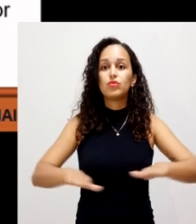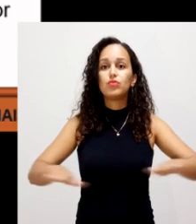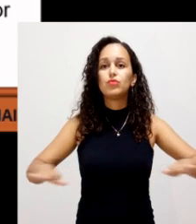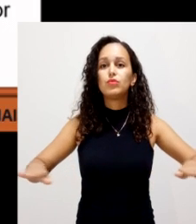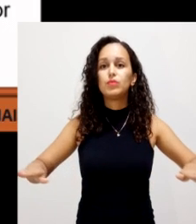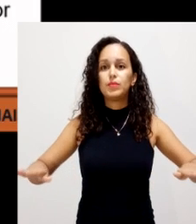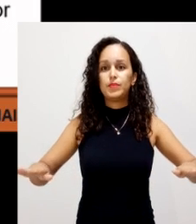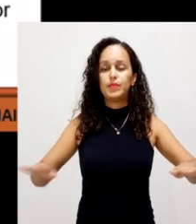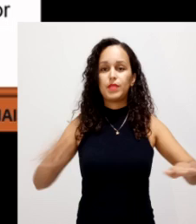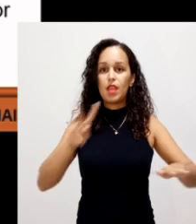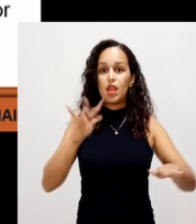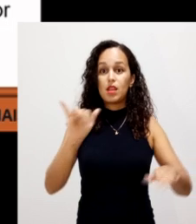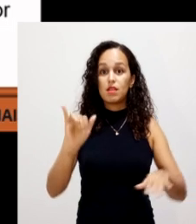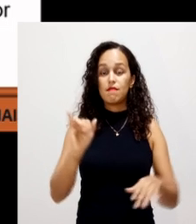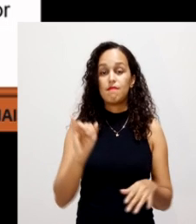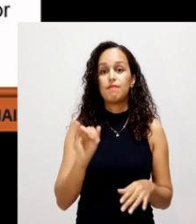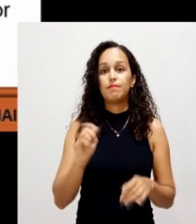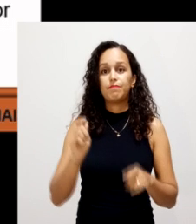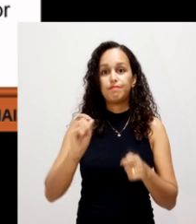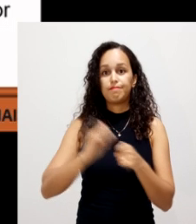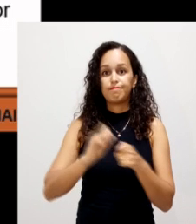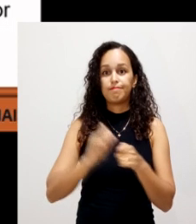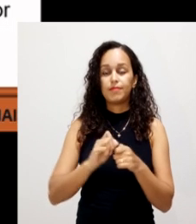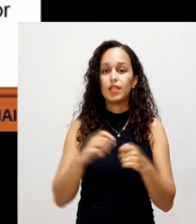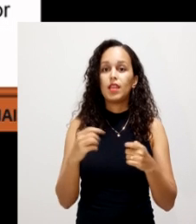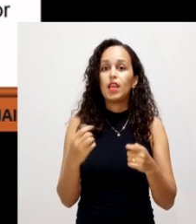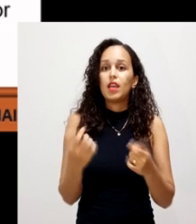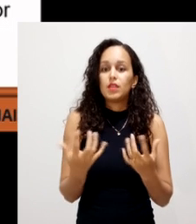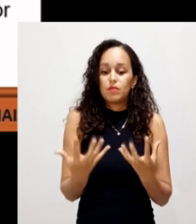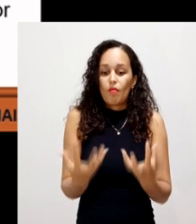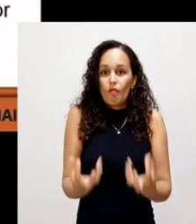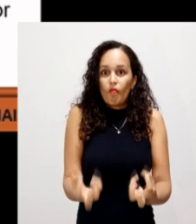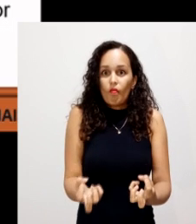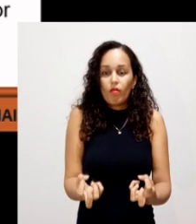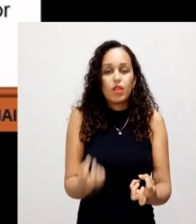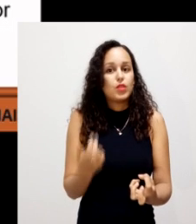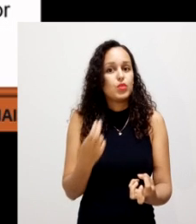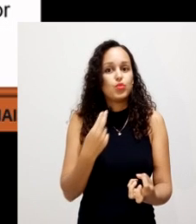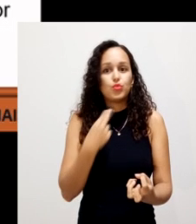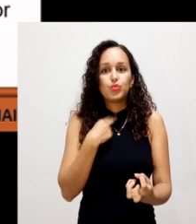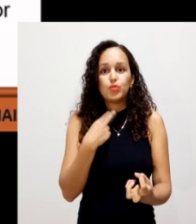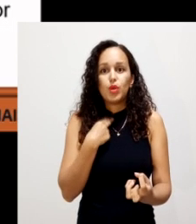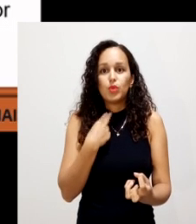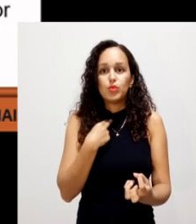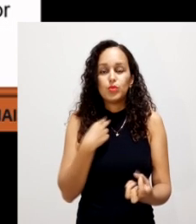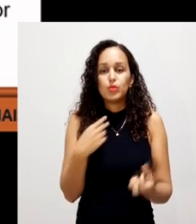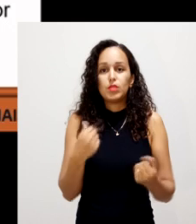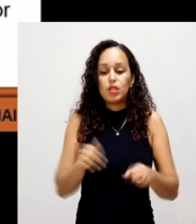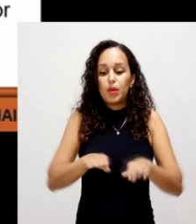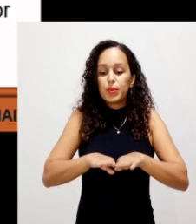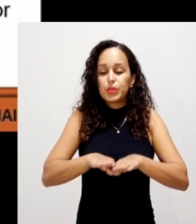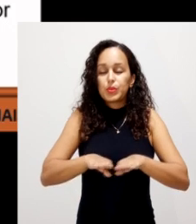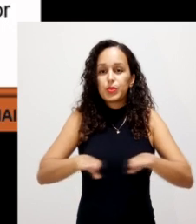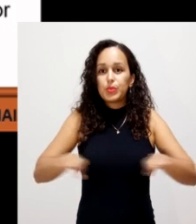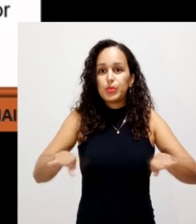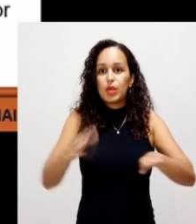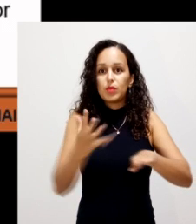montado a leira, o chão, ele deve ser impermeabilizado. Para quê? Para não haver